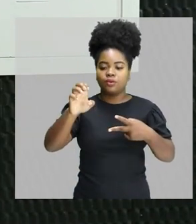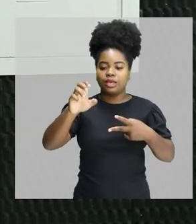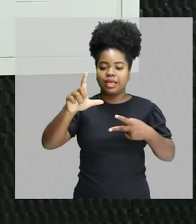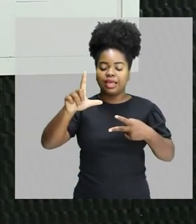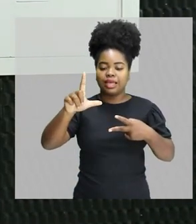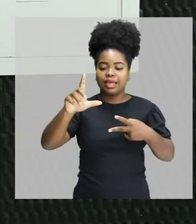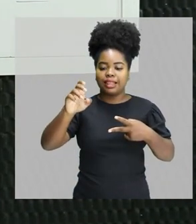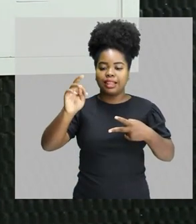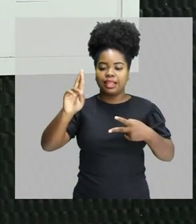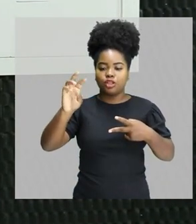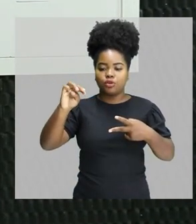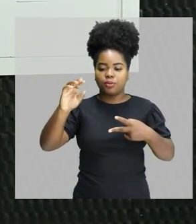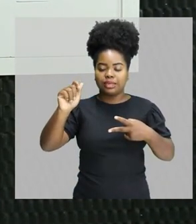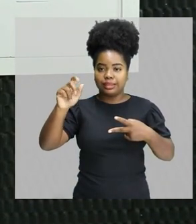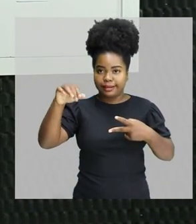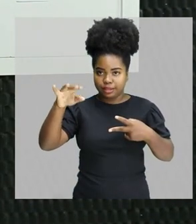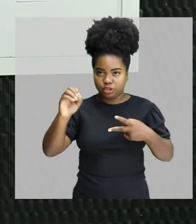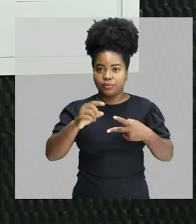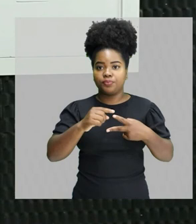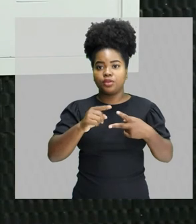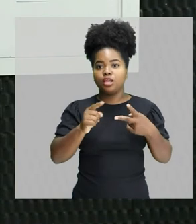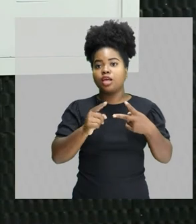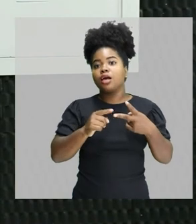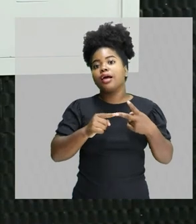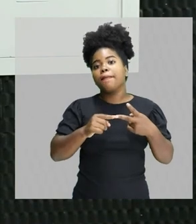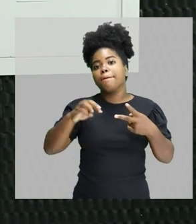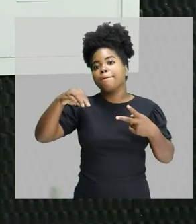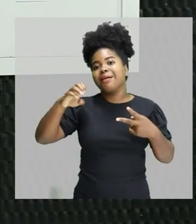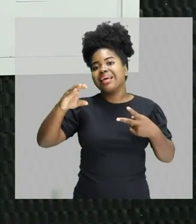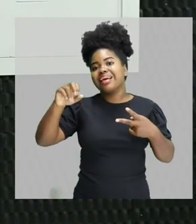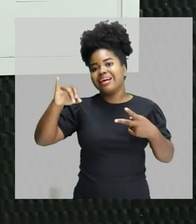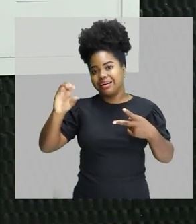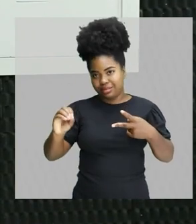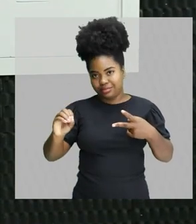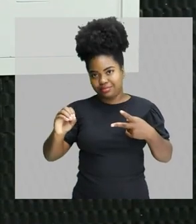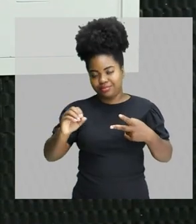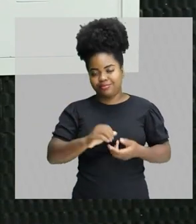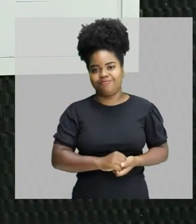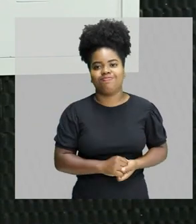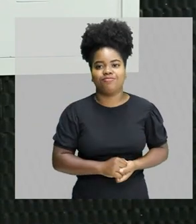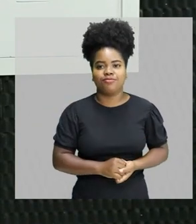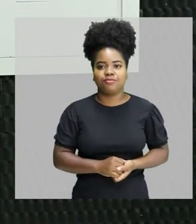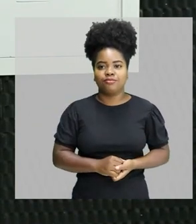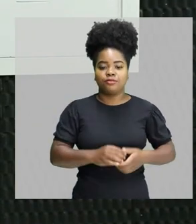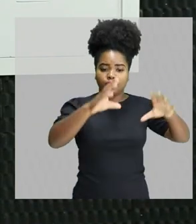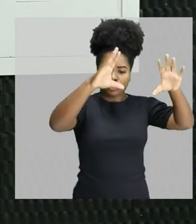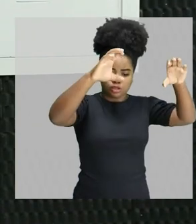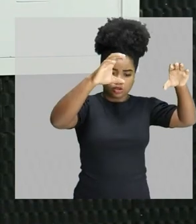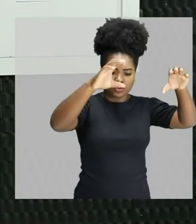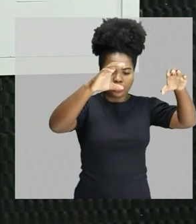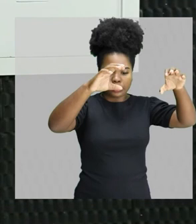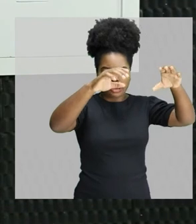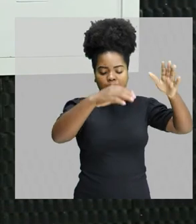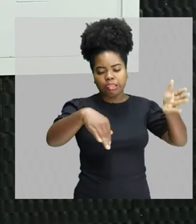Eles nascem do mesmo fenômeno que é a descarga elétrica que vai sair ou da nuvem para o solo ou do